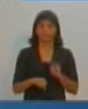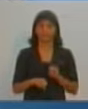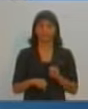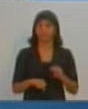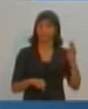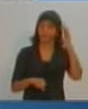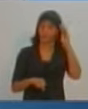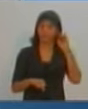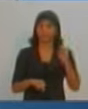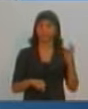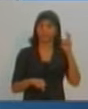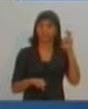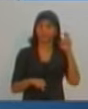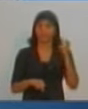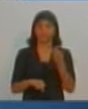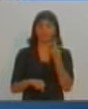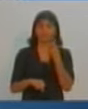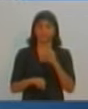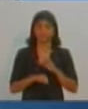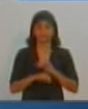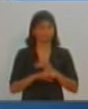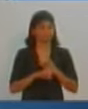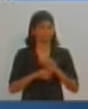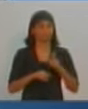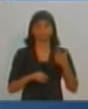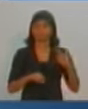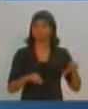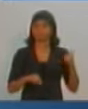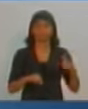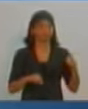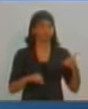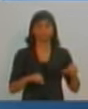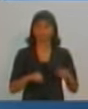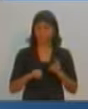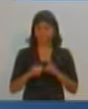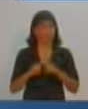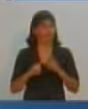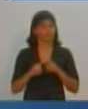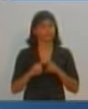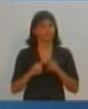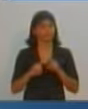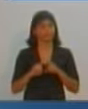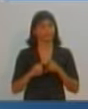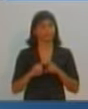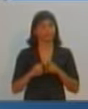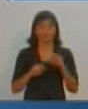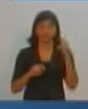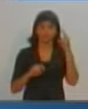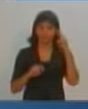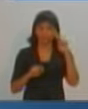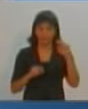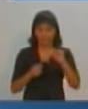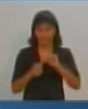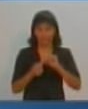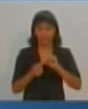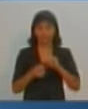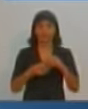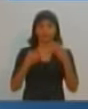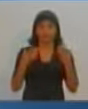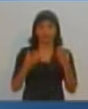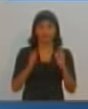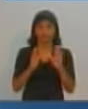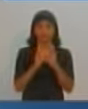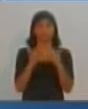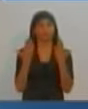tem médico. Então, quero resolver o problema da saúde, porque a saúde aflite principalmente os mais pobres. E isso eu vou fazer, Regina. Eu quero